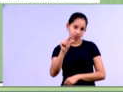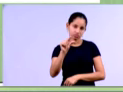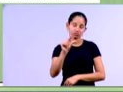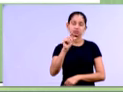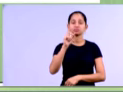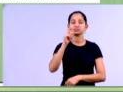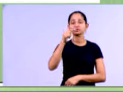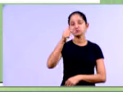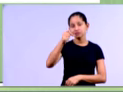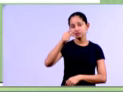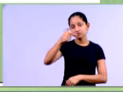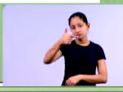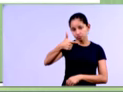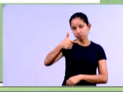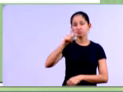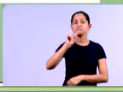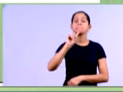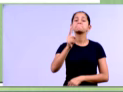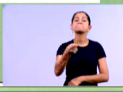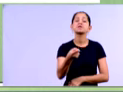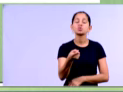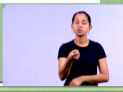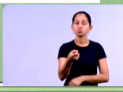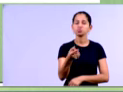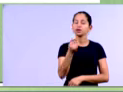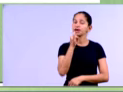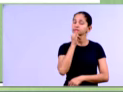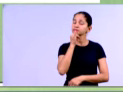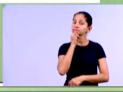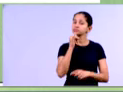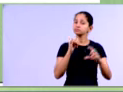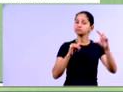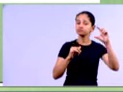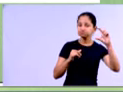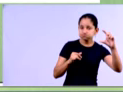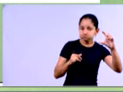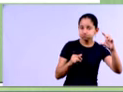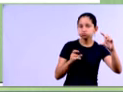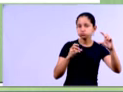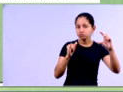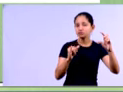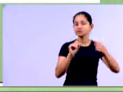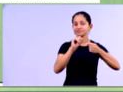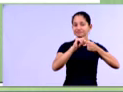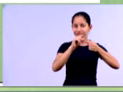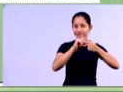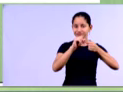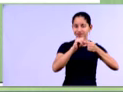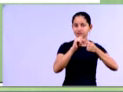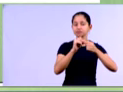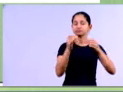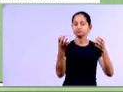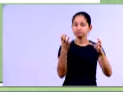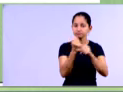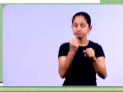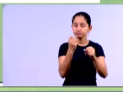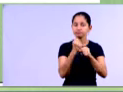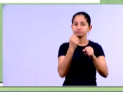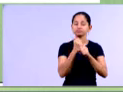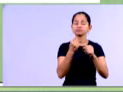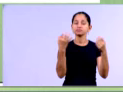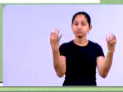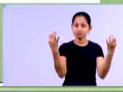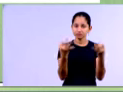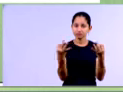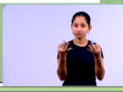72.250. Isso quer dizer que se nós pegarmos o valor dos investimentos em 2013,